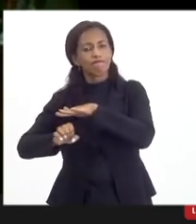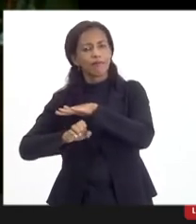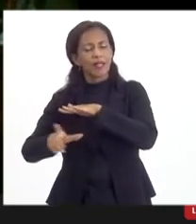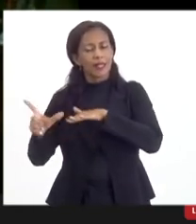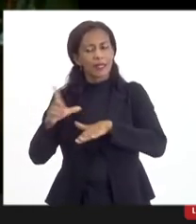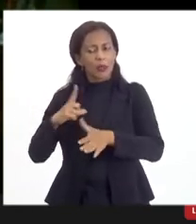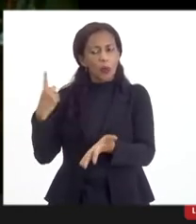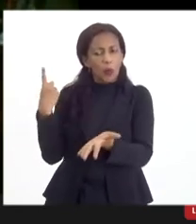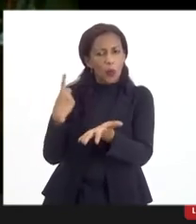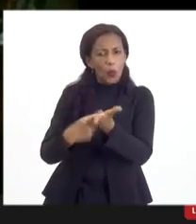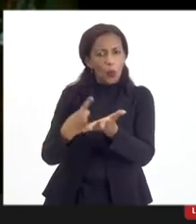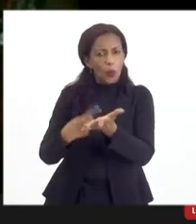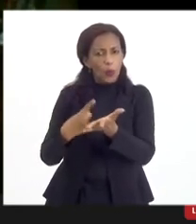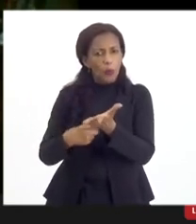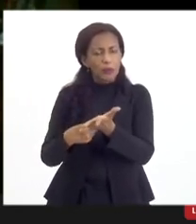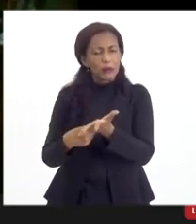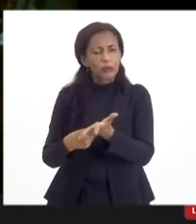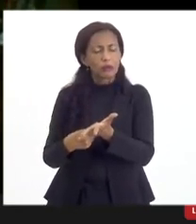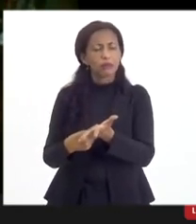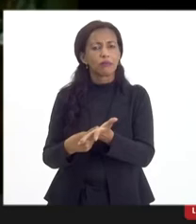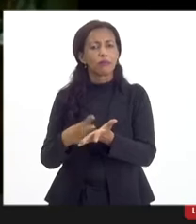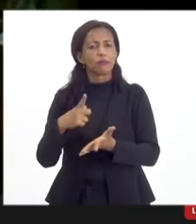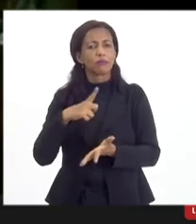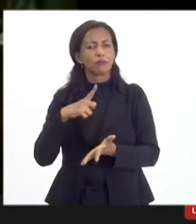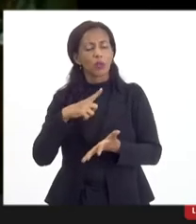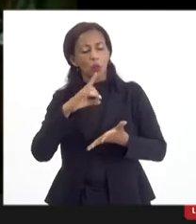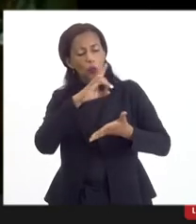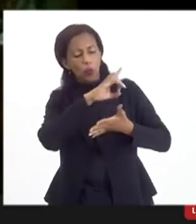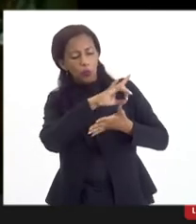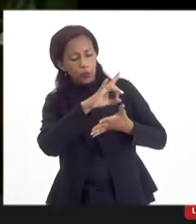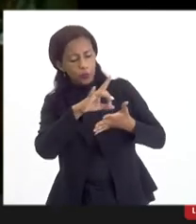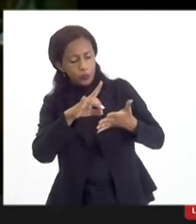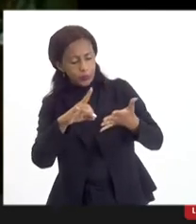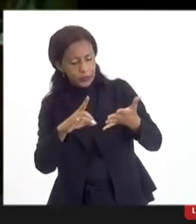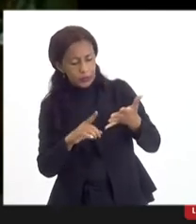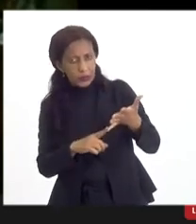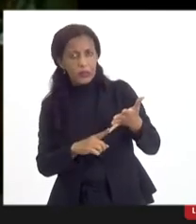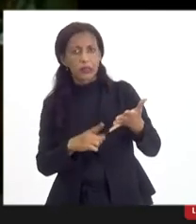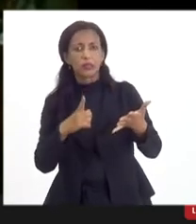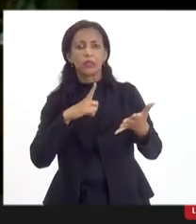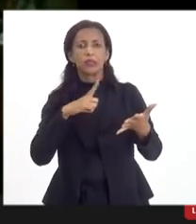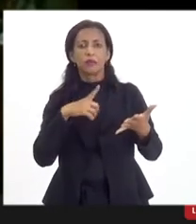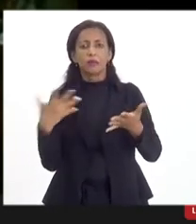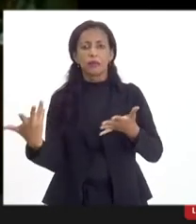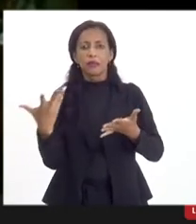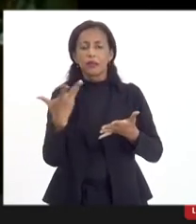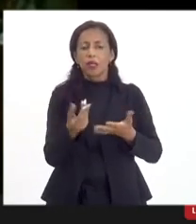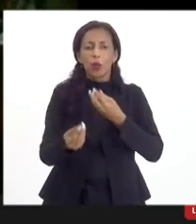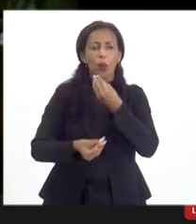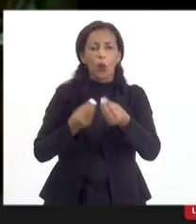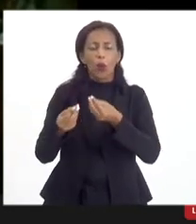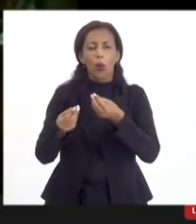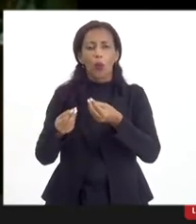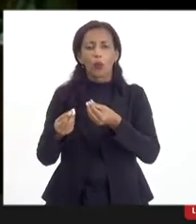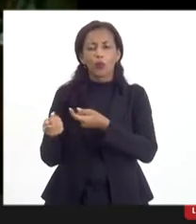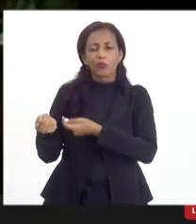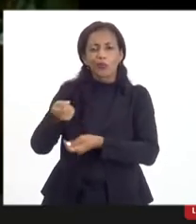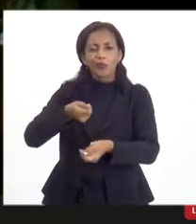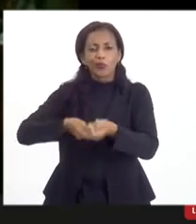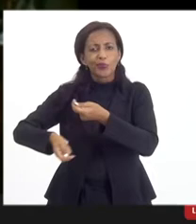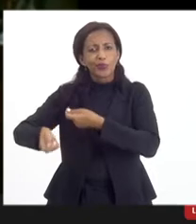compromete formalmente, né? Com os pontos que vão ser considerados como moeda de troca